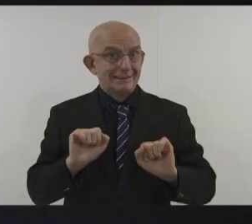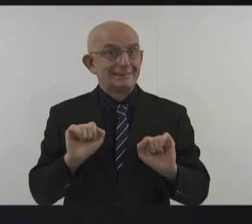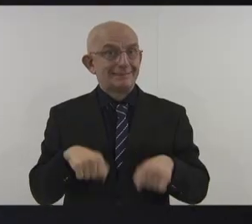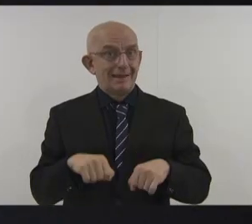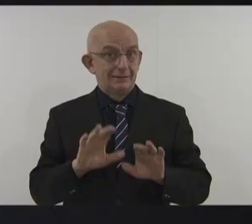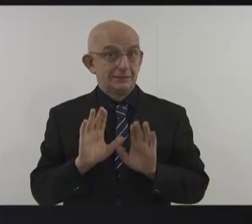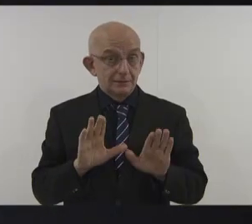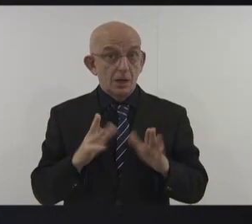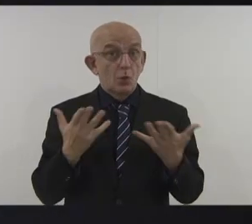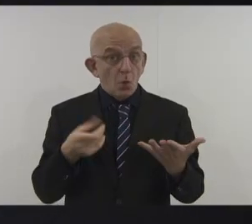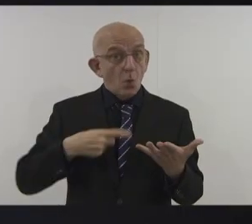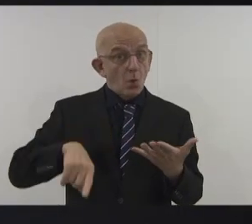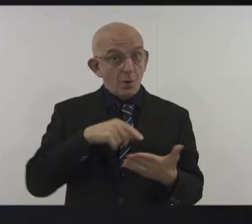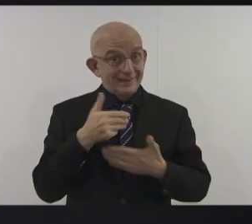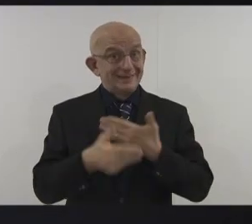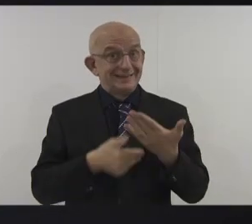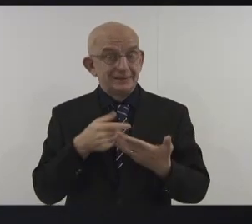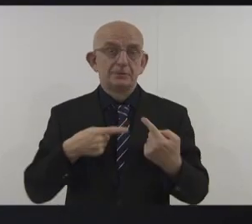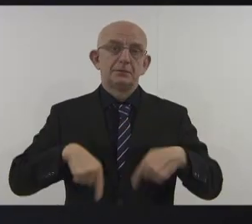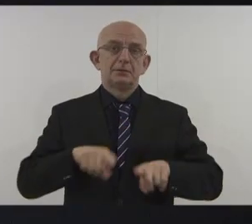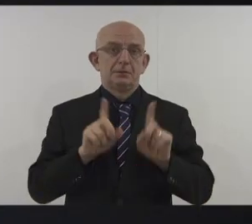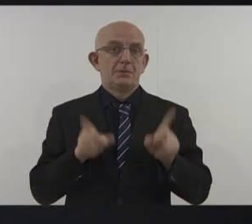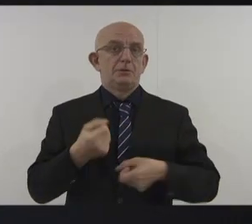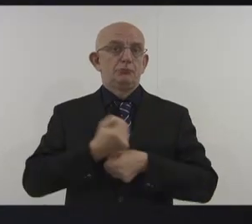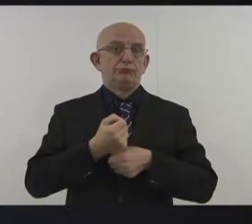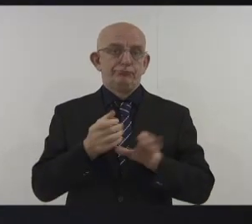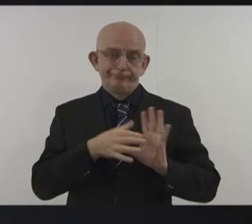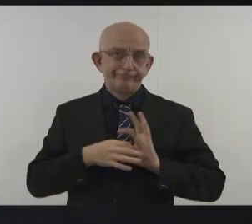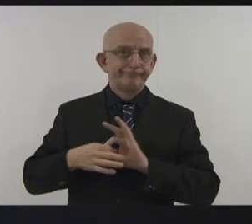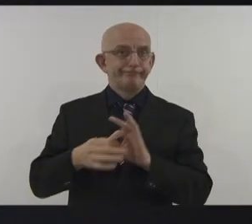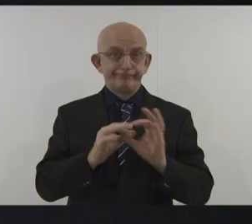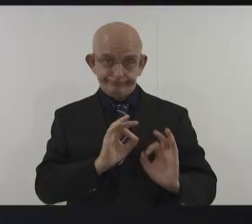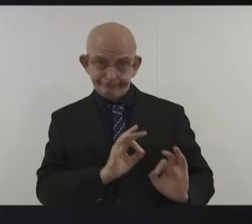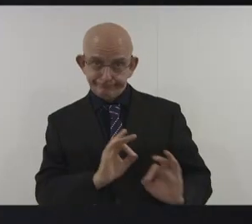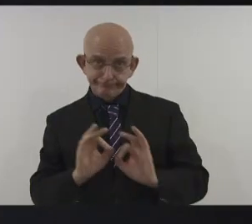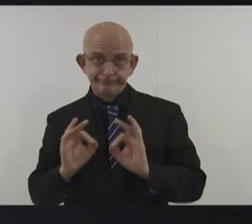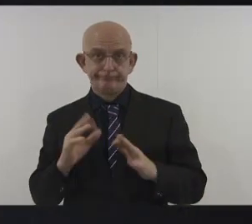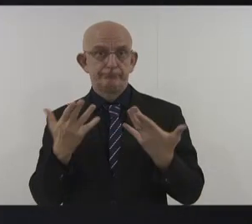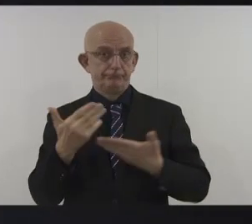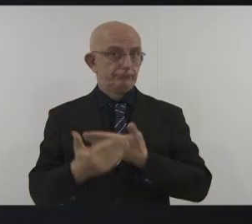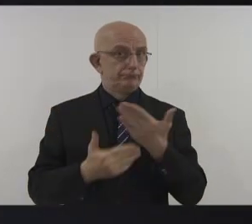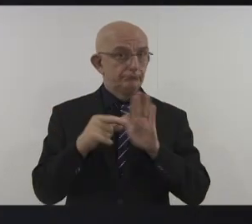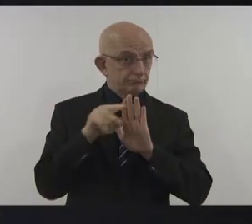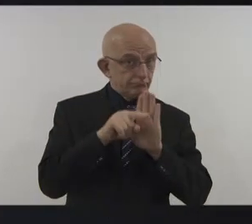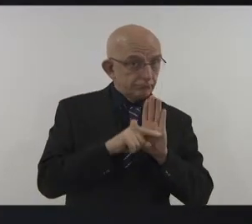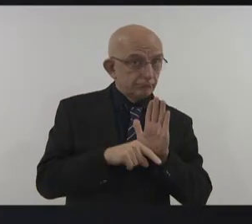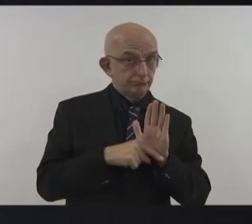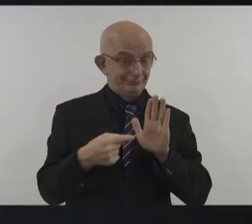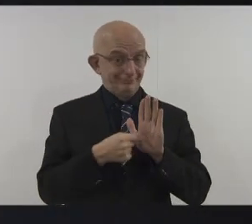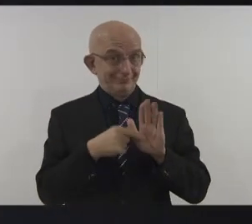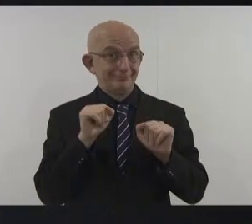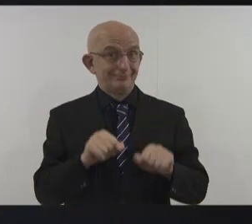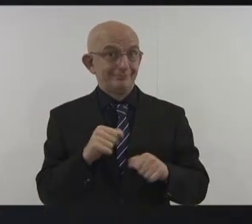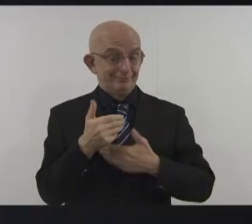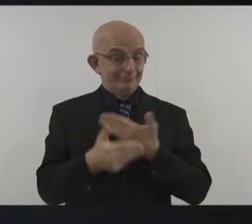Nossa NDC é muito mais do que simplesmente uma meta de redução de emissões